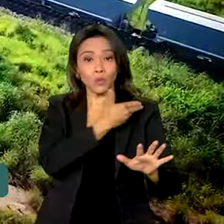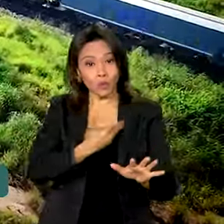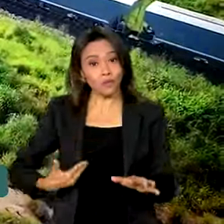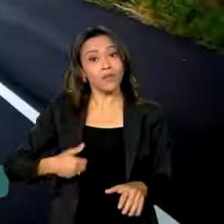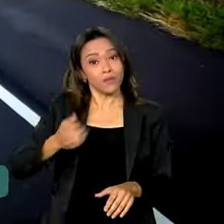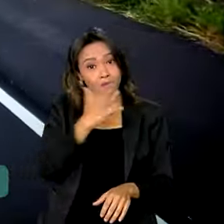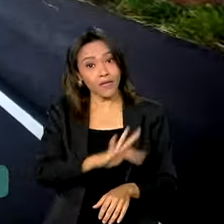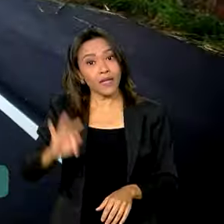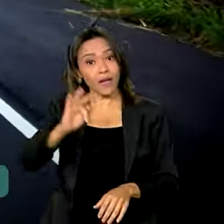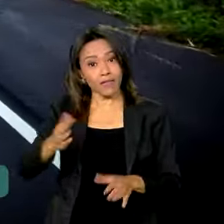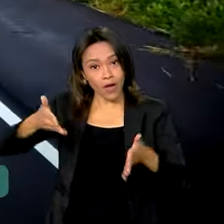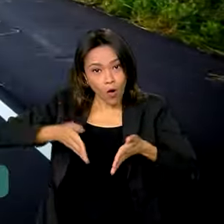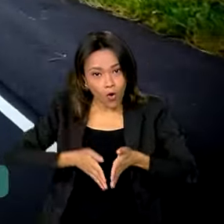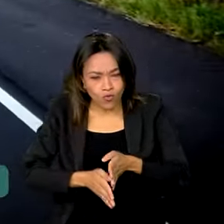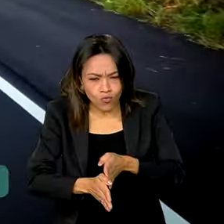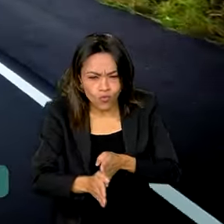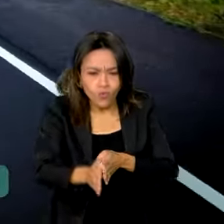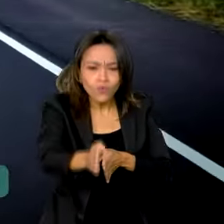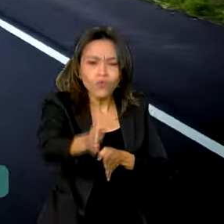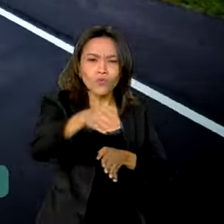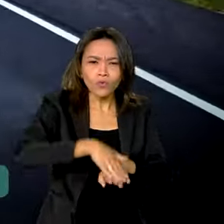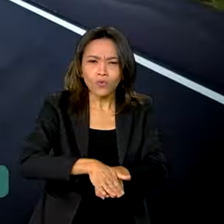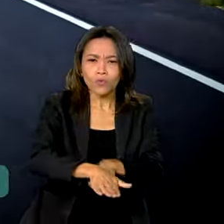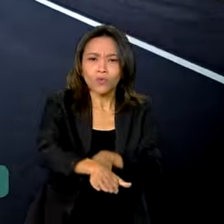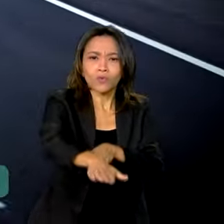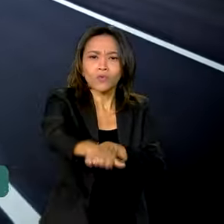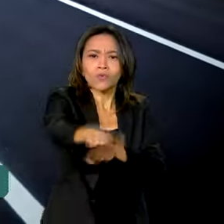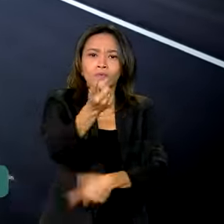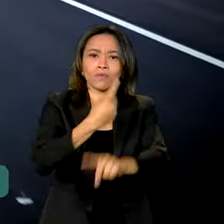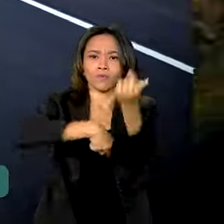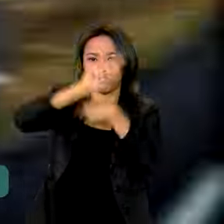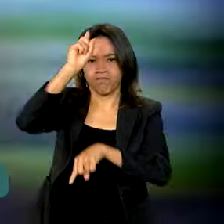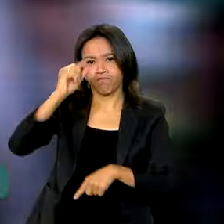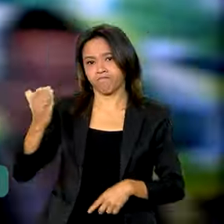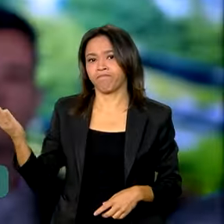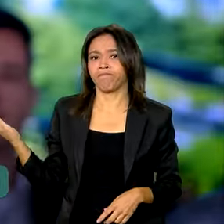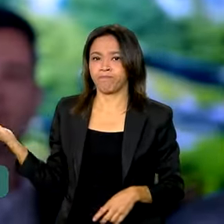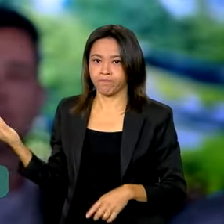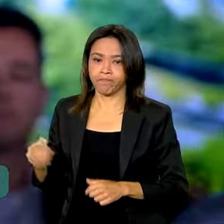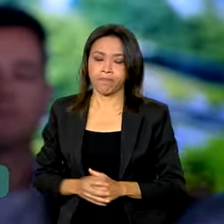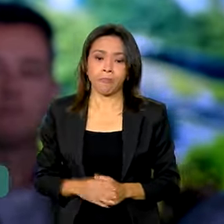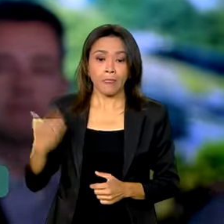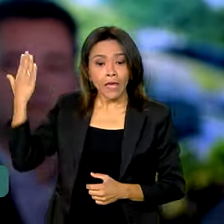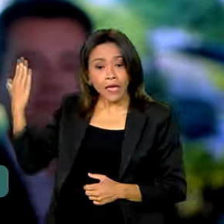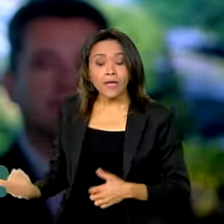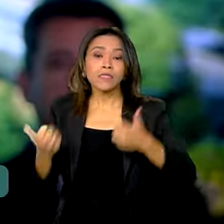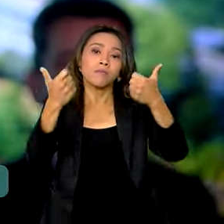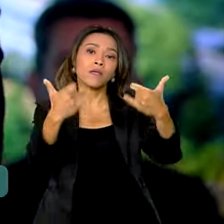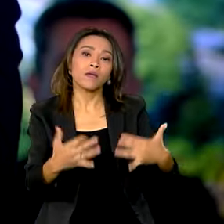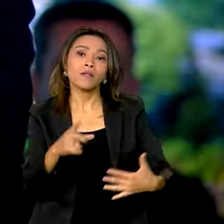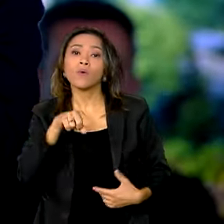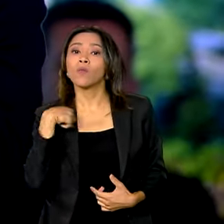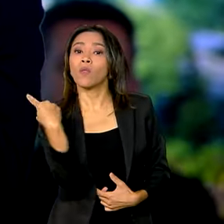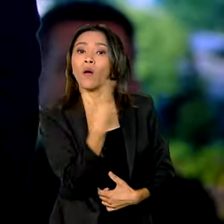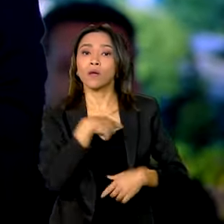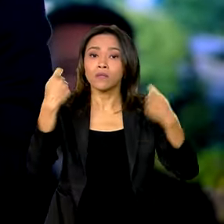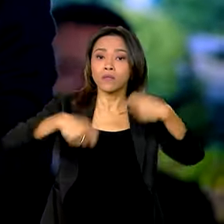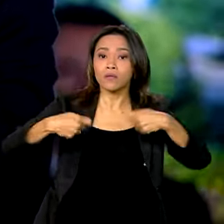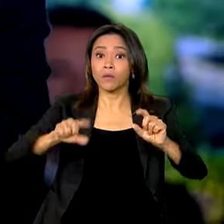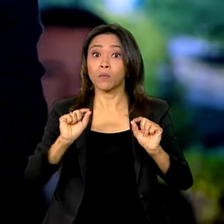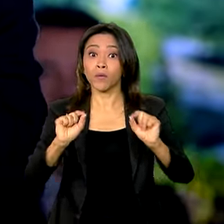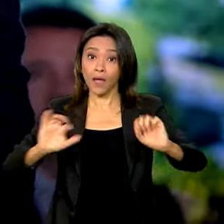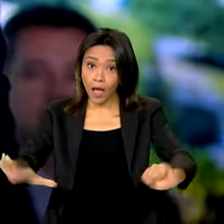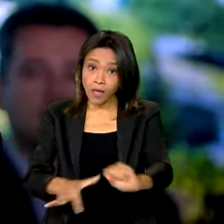nos trilhos e pavimentando o caminho para o desenvolvimento. O que nós precisamos é garantir que